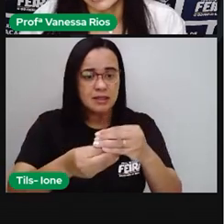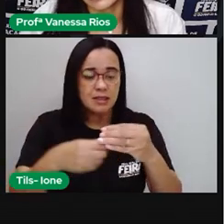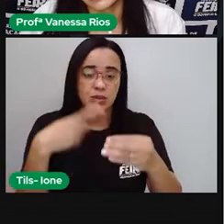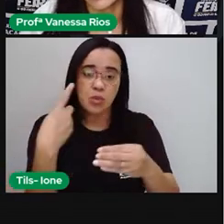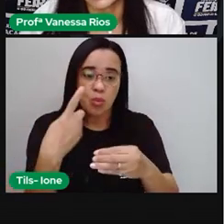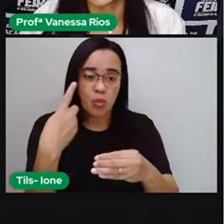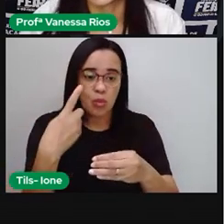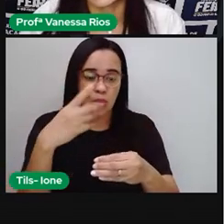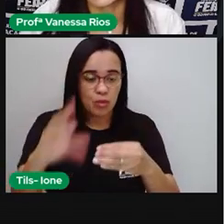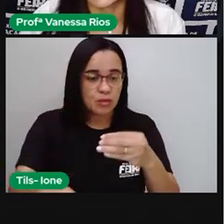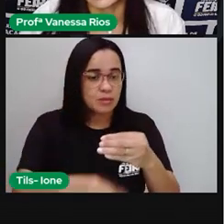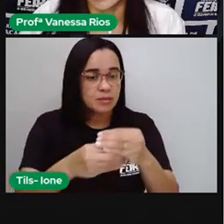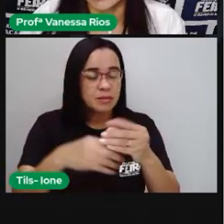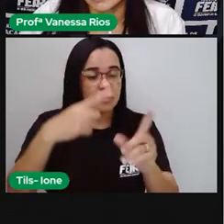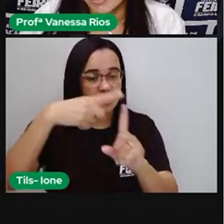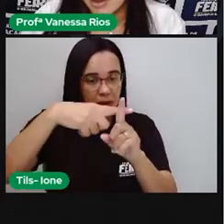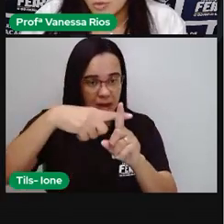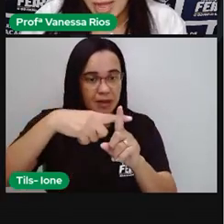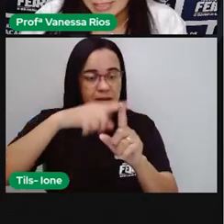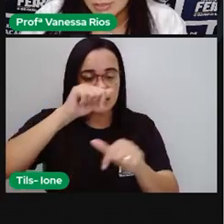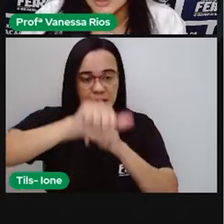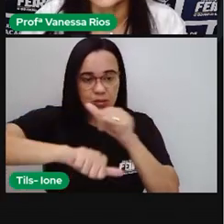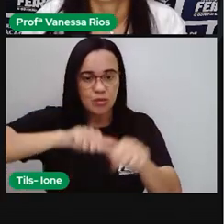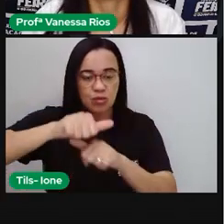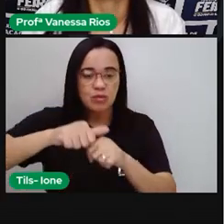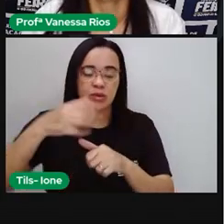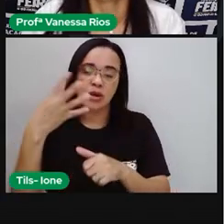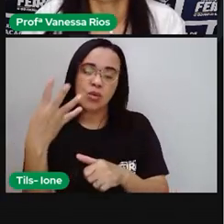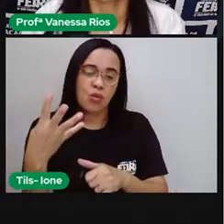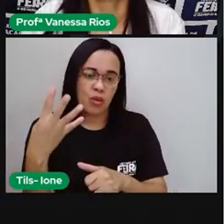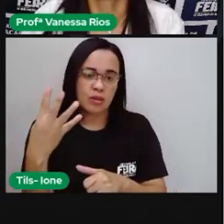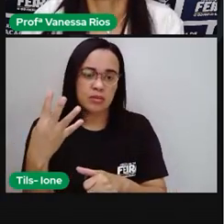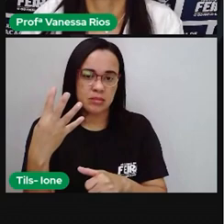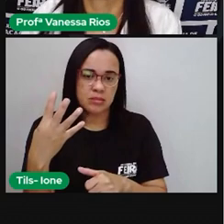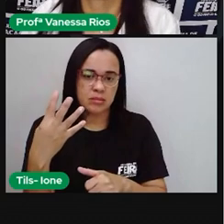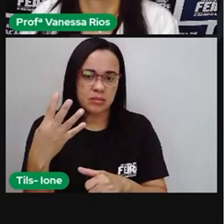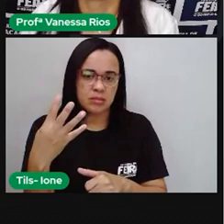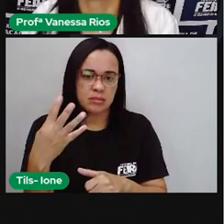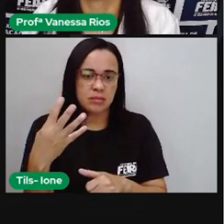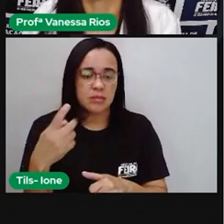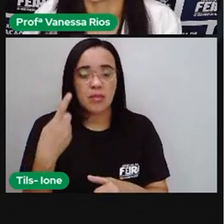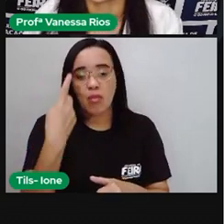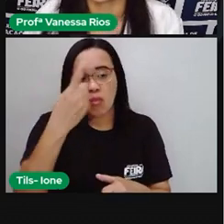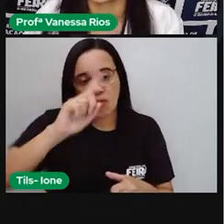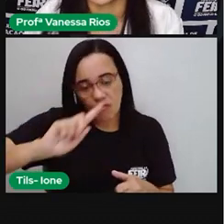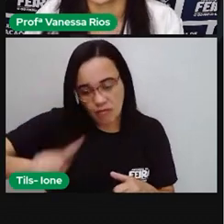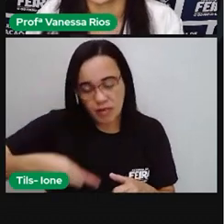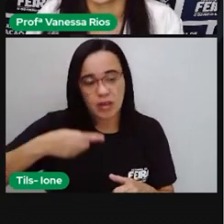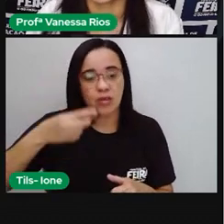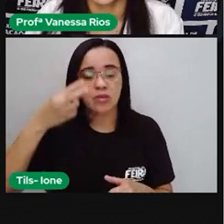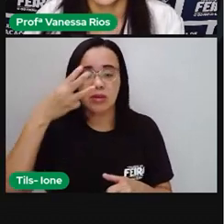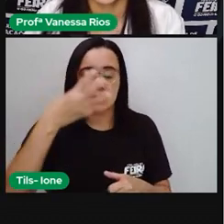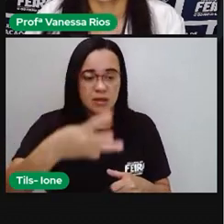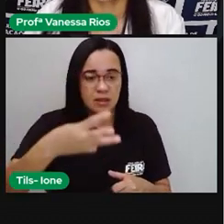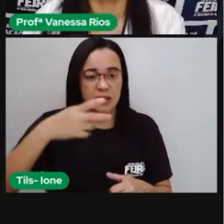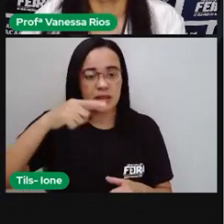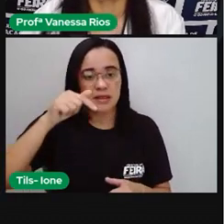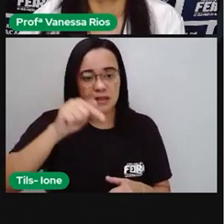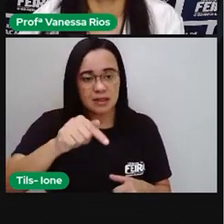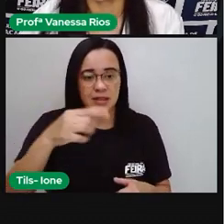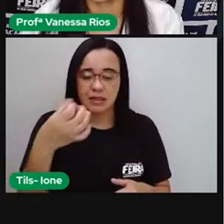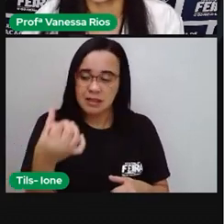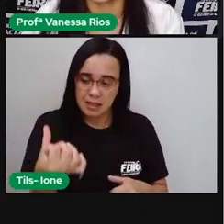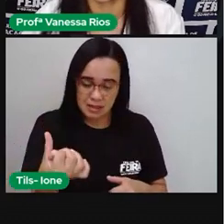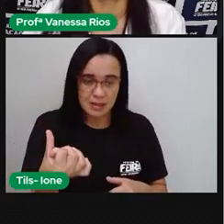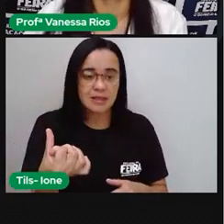no 3, aumento o 3 transformando em 4, porque o número que vem depois dele é um 7. Então, acima